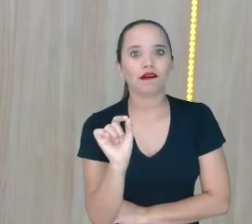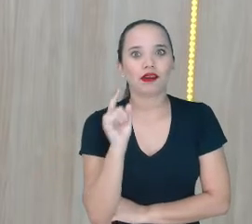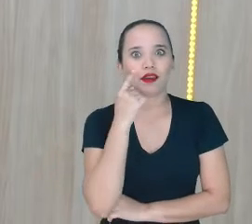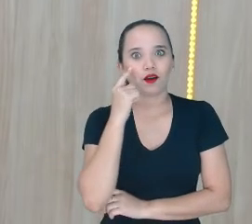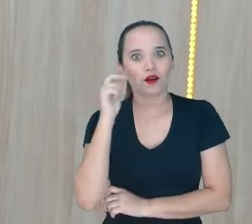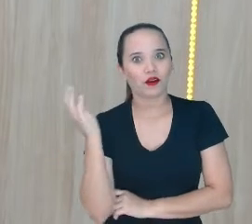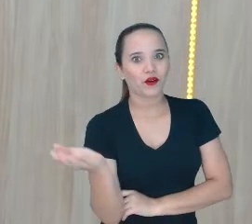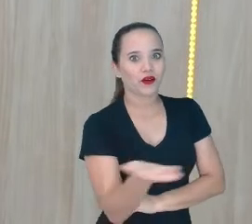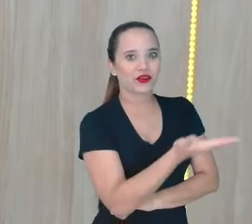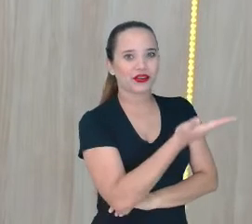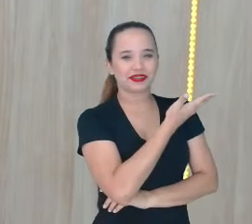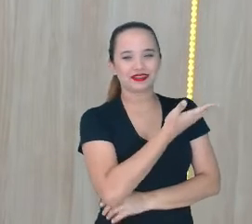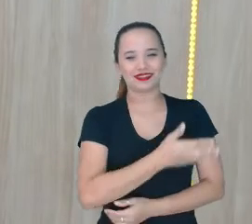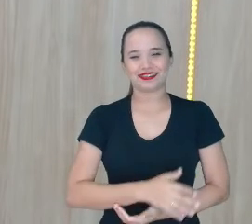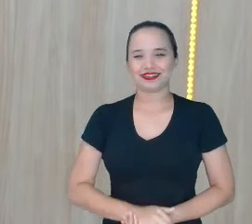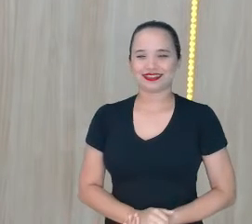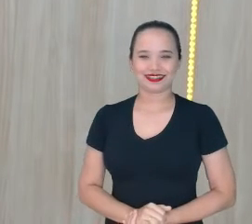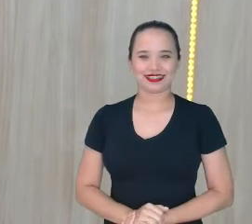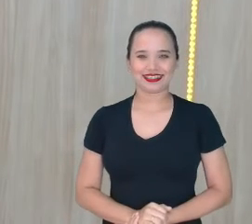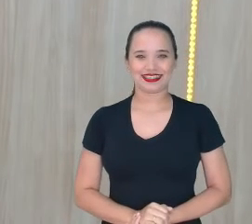Corta ali Juninho